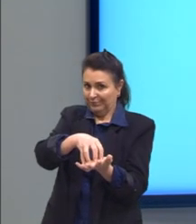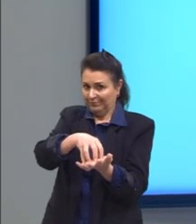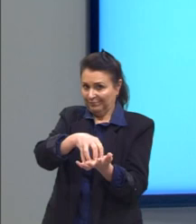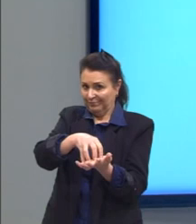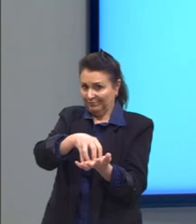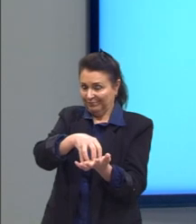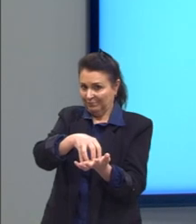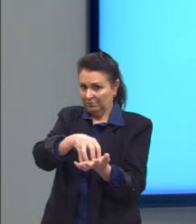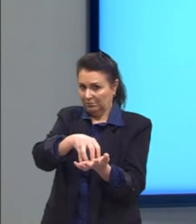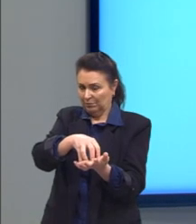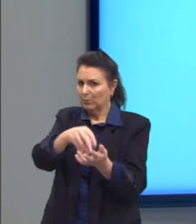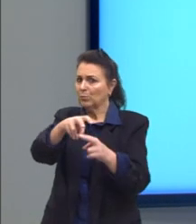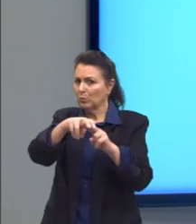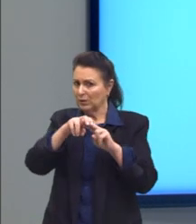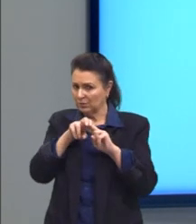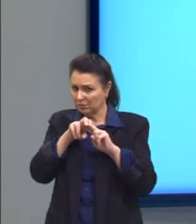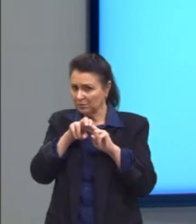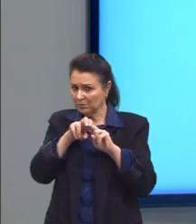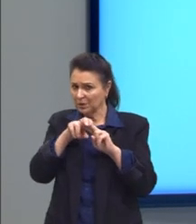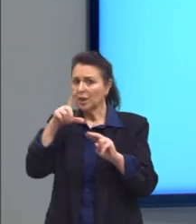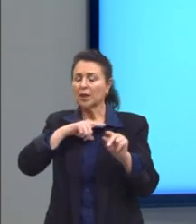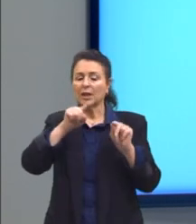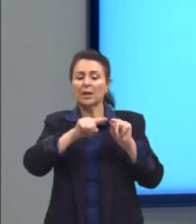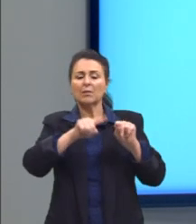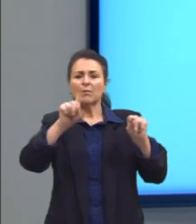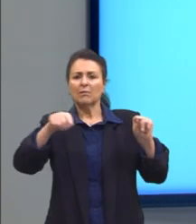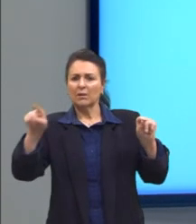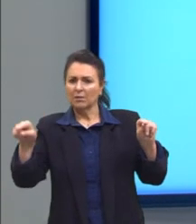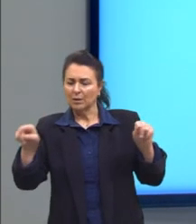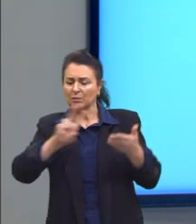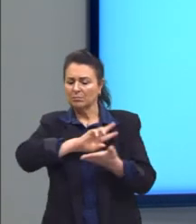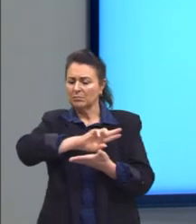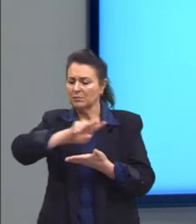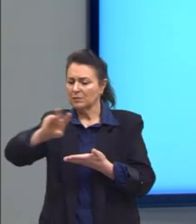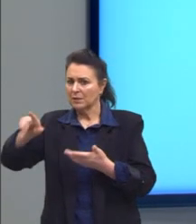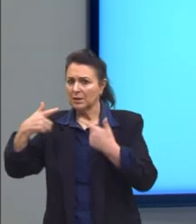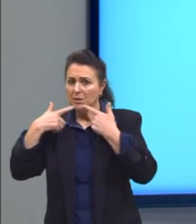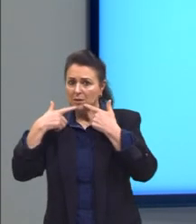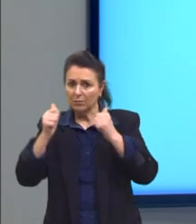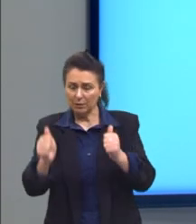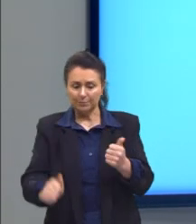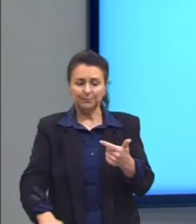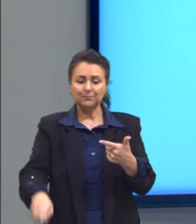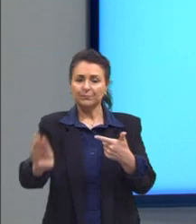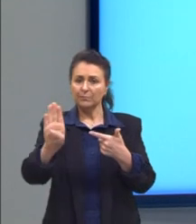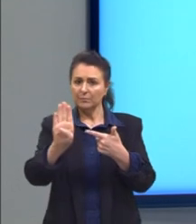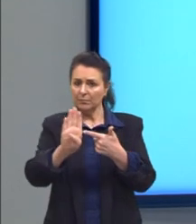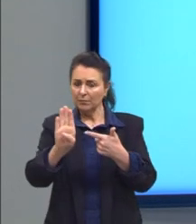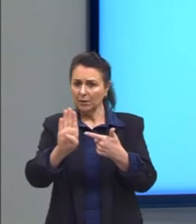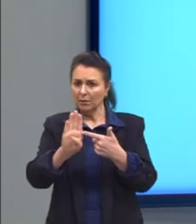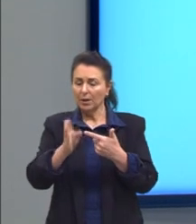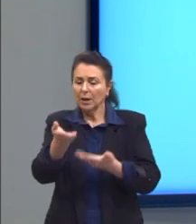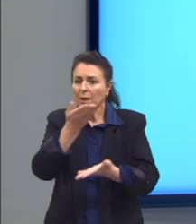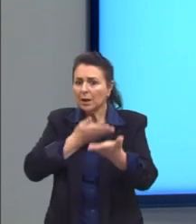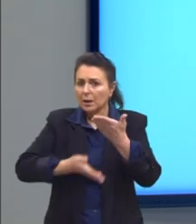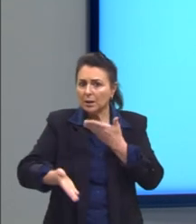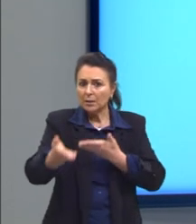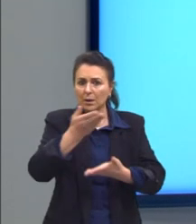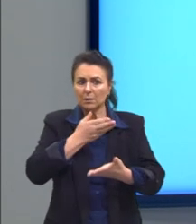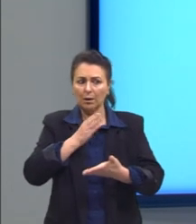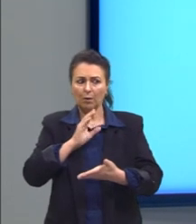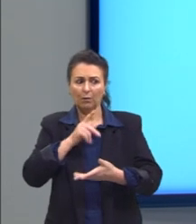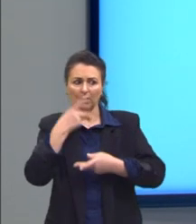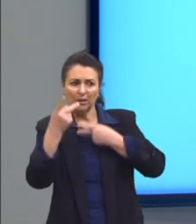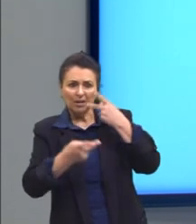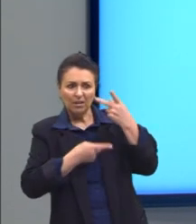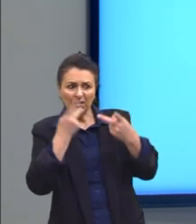isso que favorece essa diversidade? Letra B. Interação entre os falantes